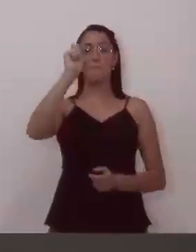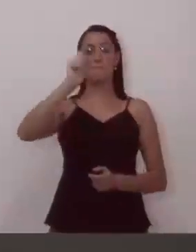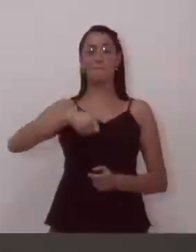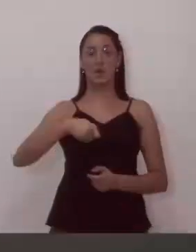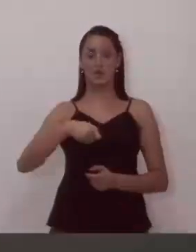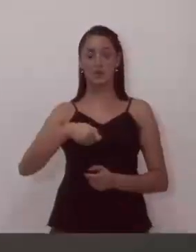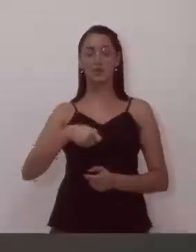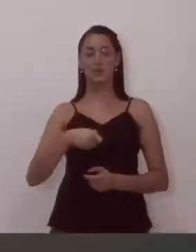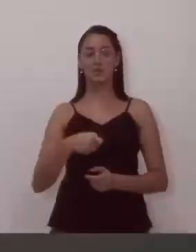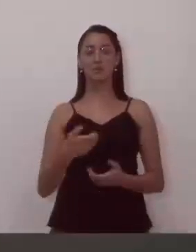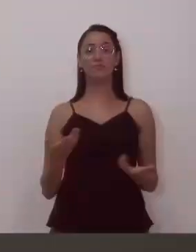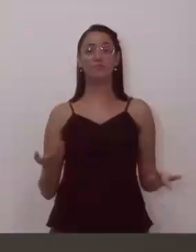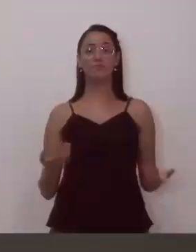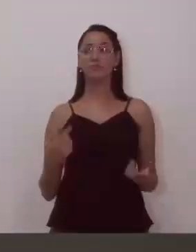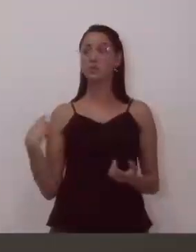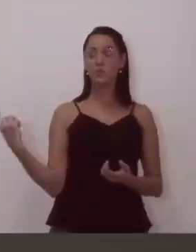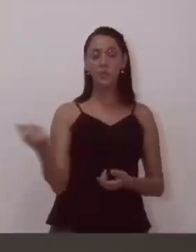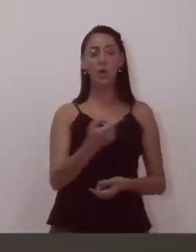E para a gente,